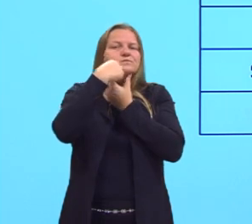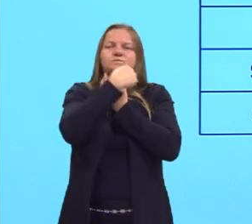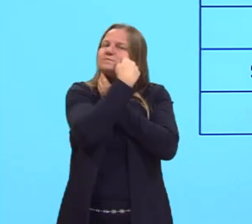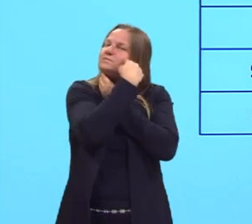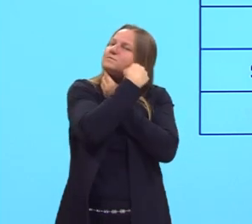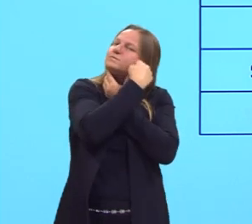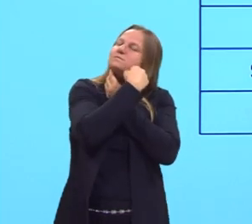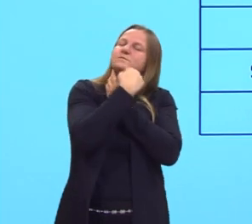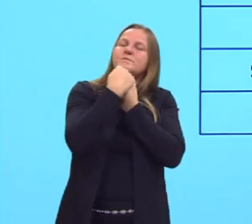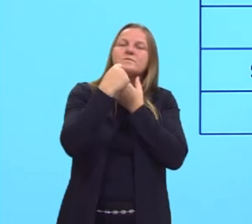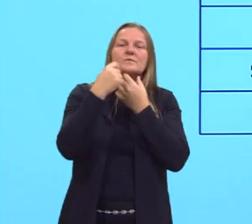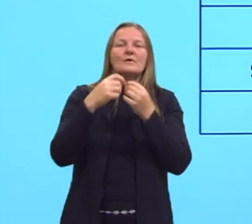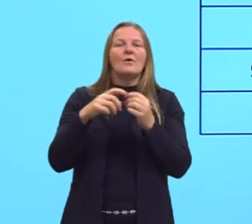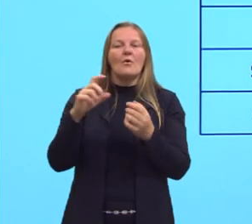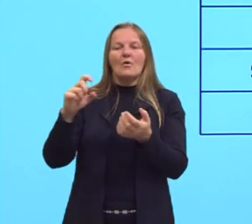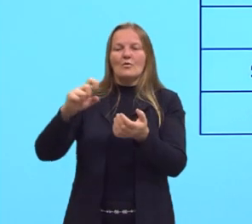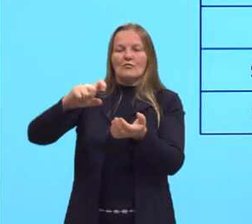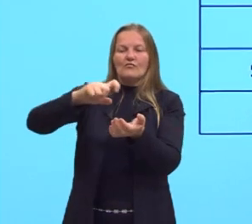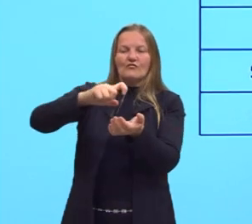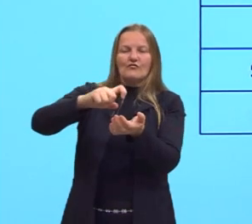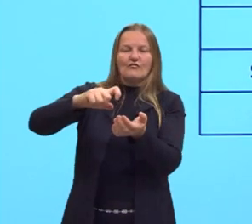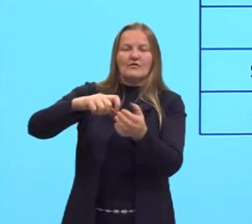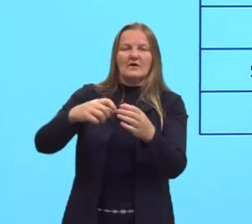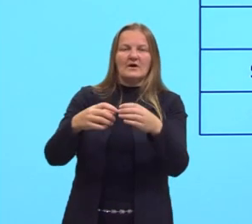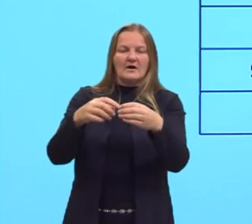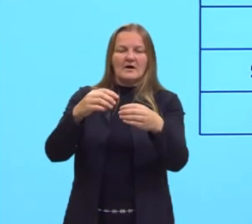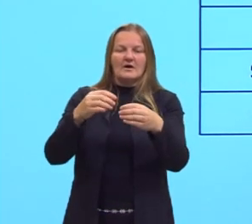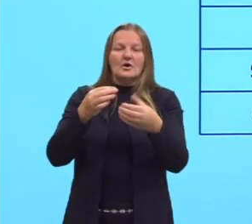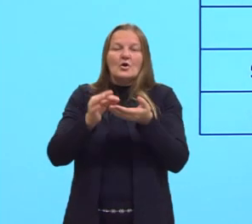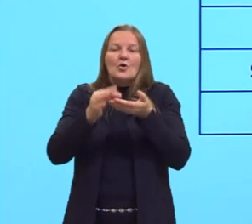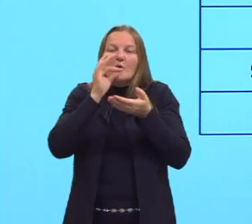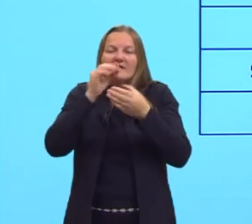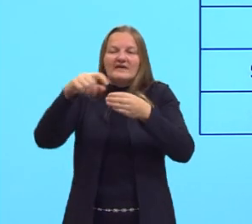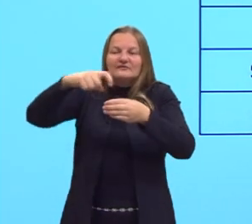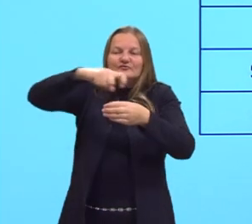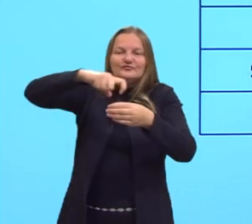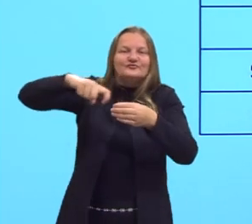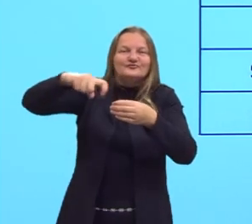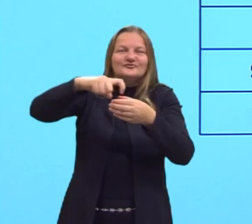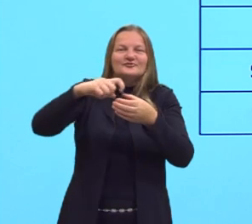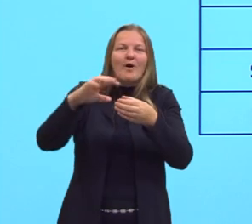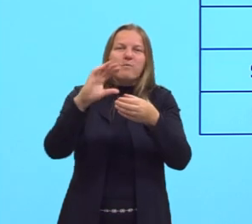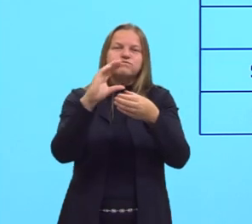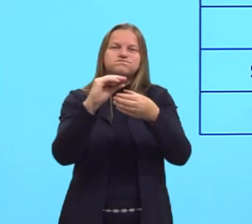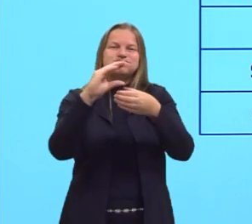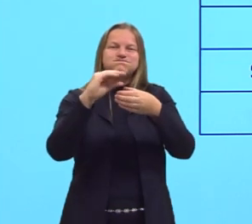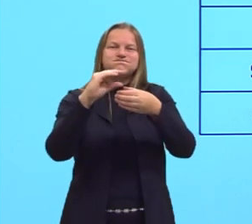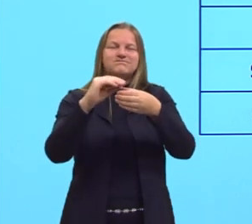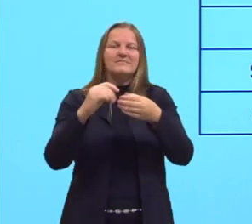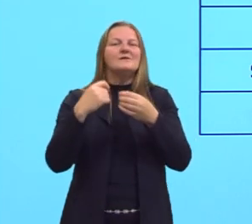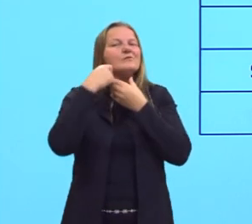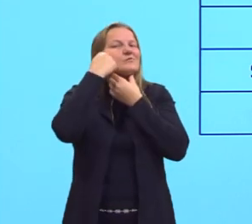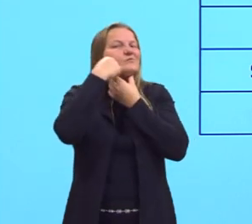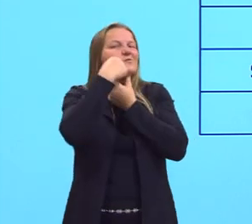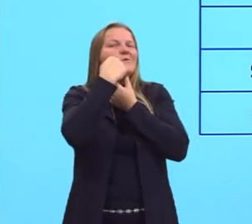creme de chantilly que vem numa latinha. A espuma de barbear.